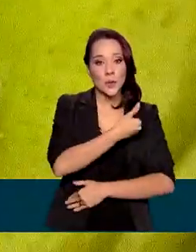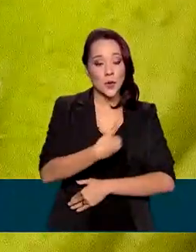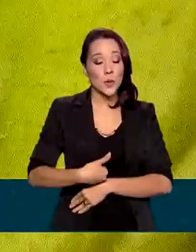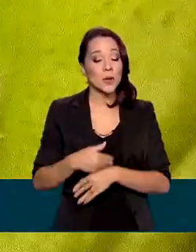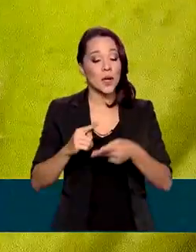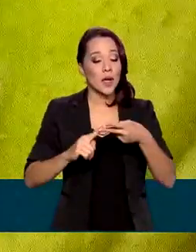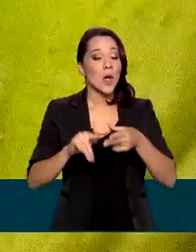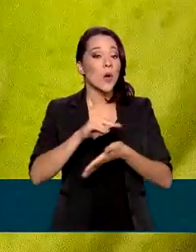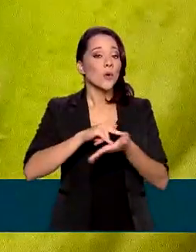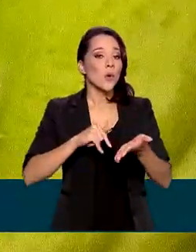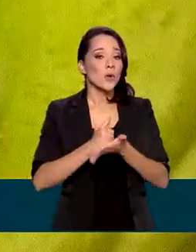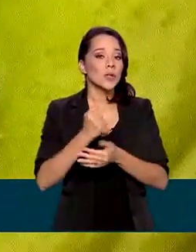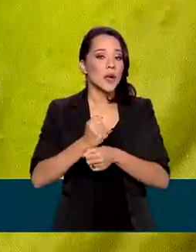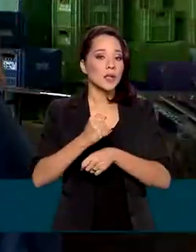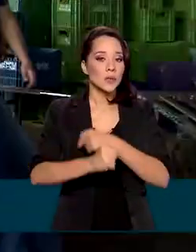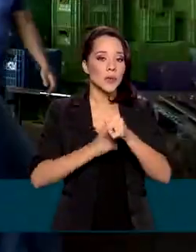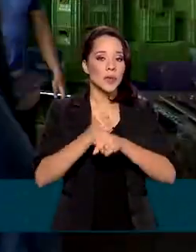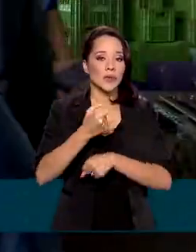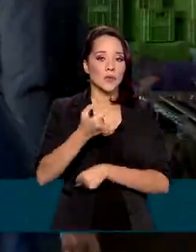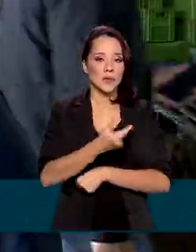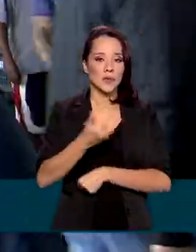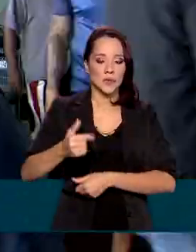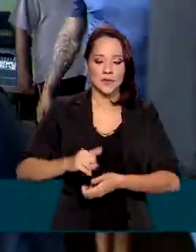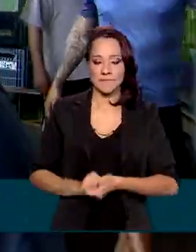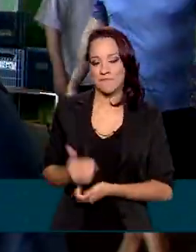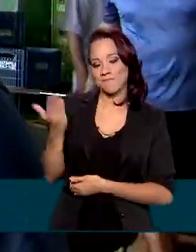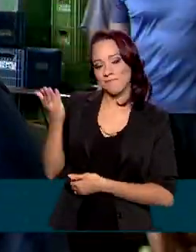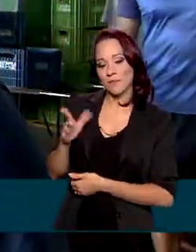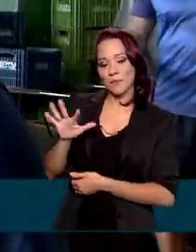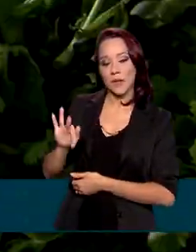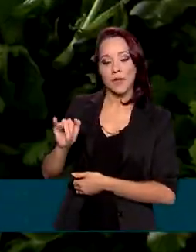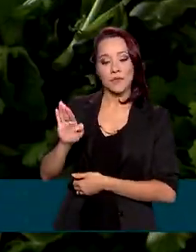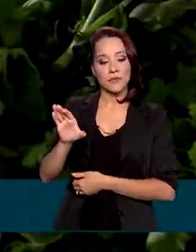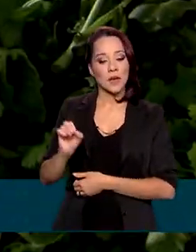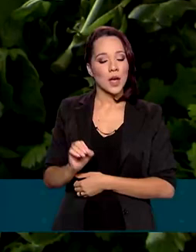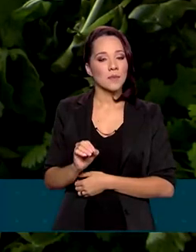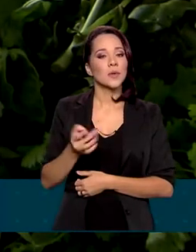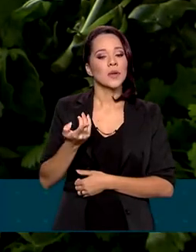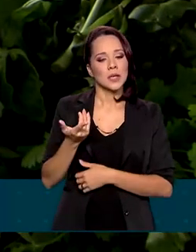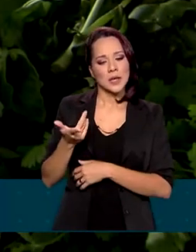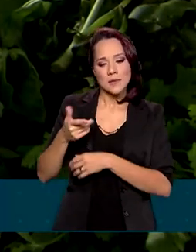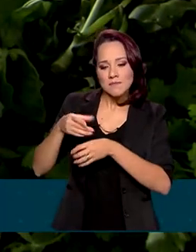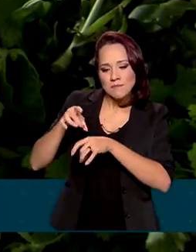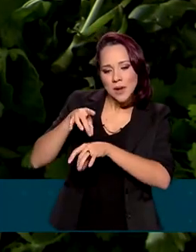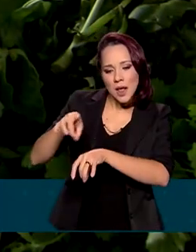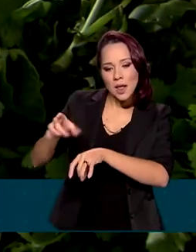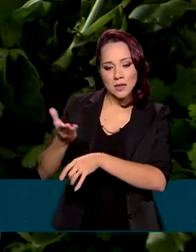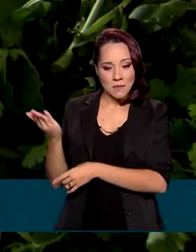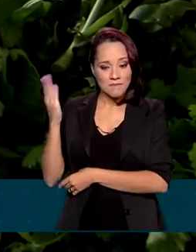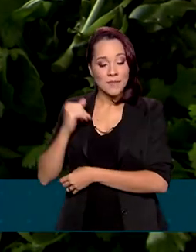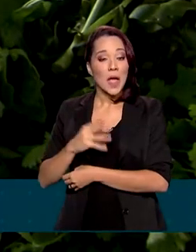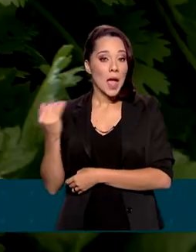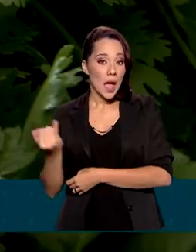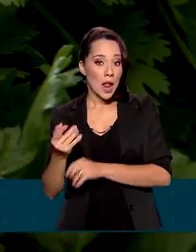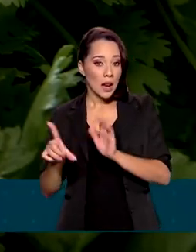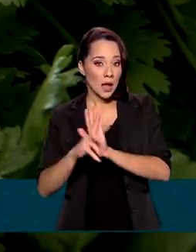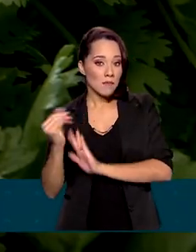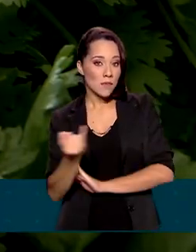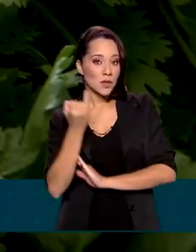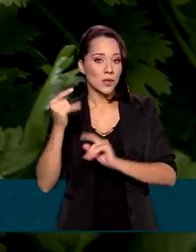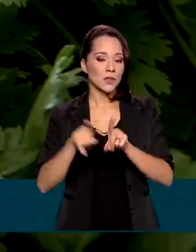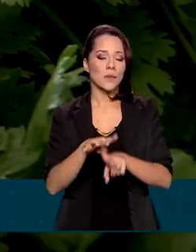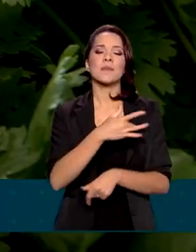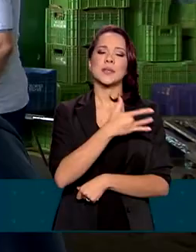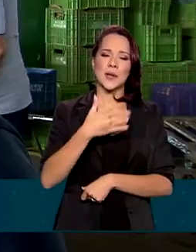contratos para o ano de 2022. Para o produtor Fábio, que cultiva hortaliças, a lei é importante também para a